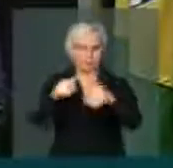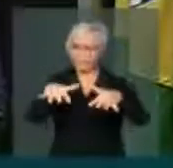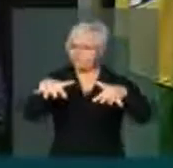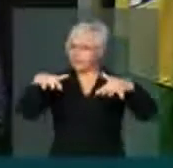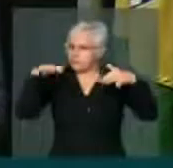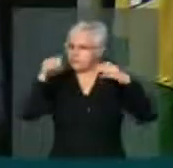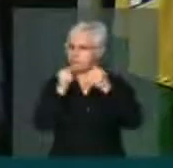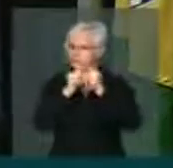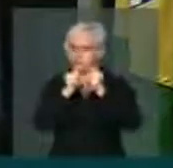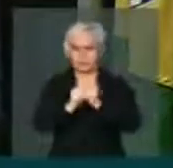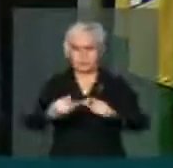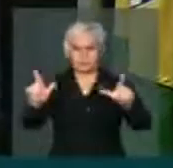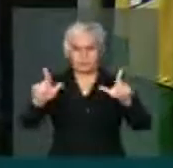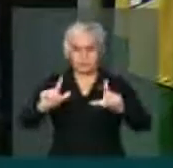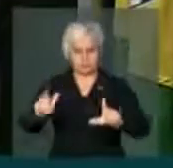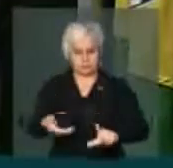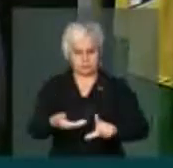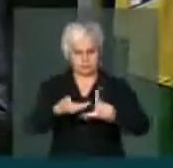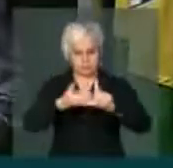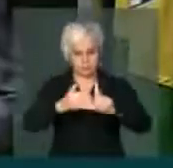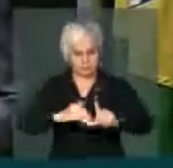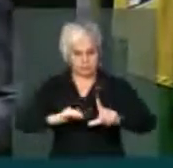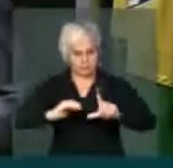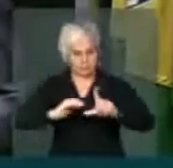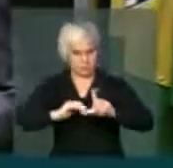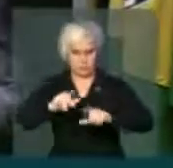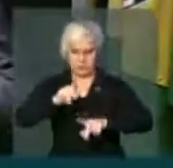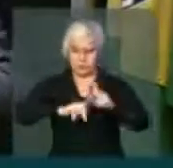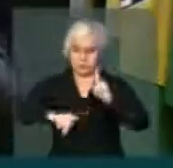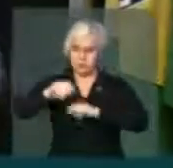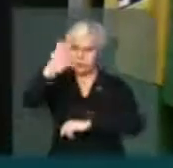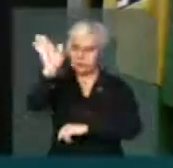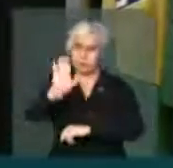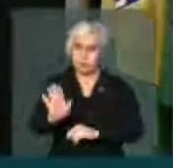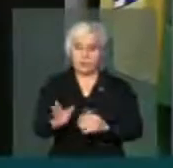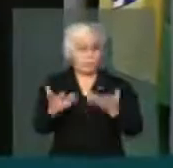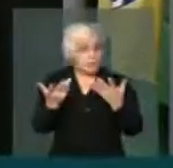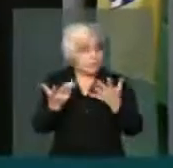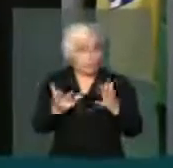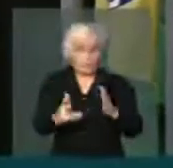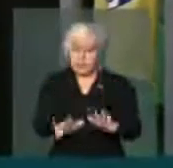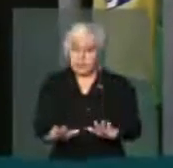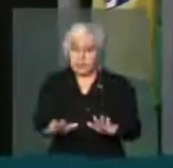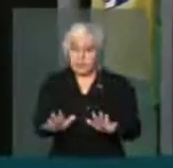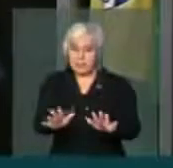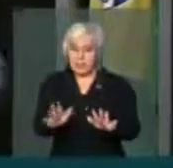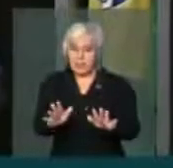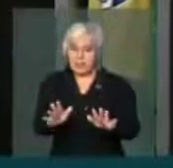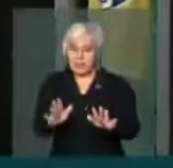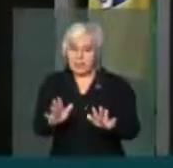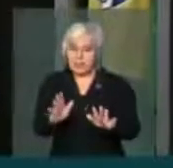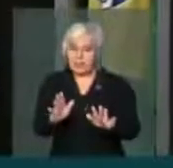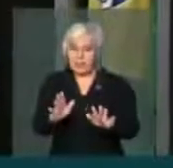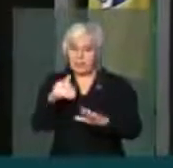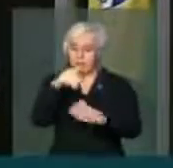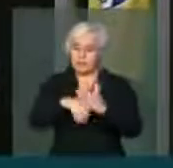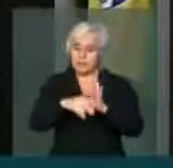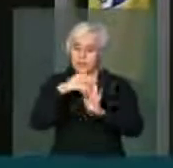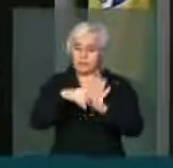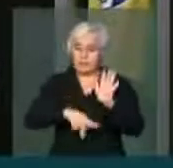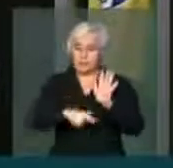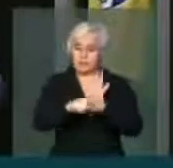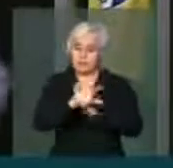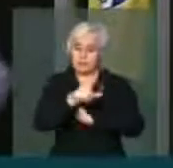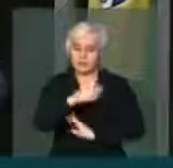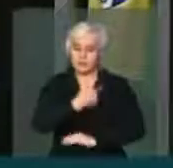na TV Senado, na TV Câmara, e os brasileiros não querendo chegar ao PLN 36, que é,